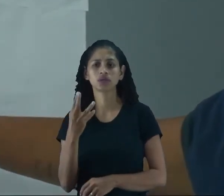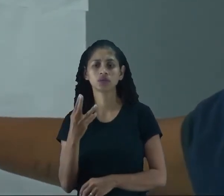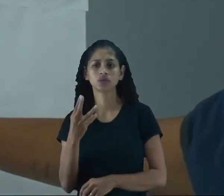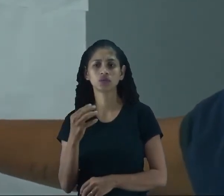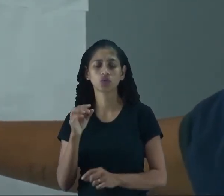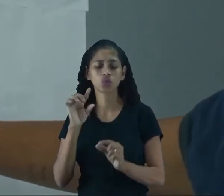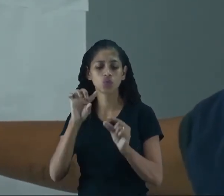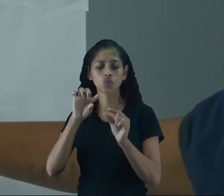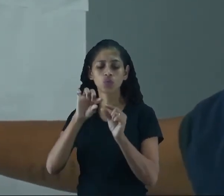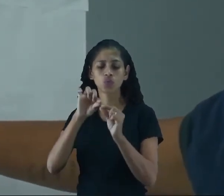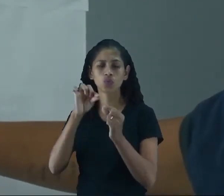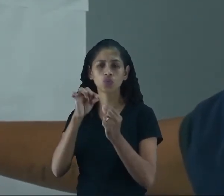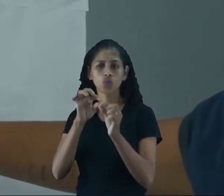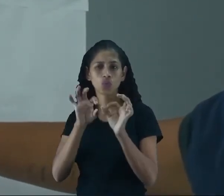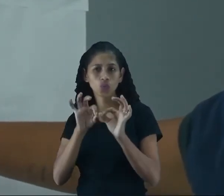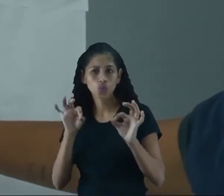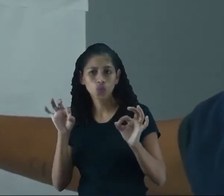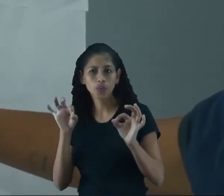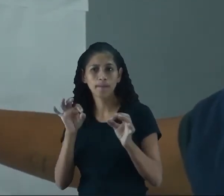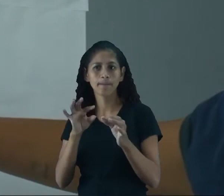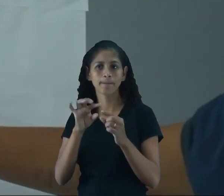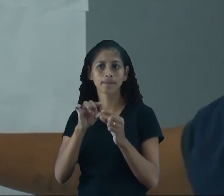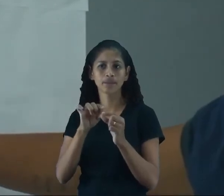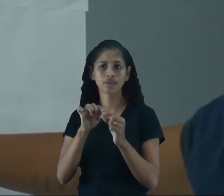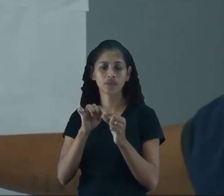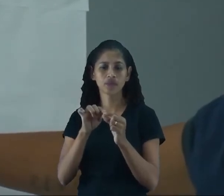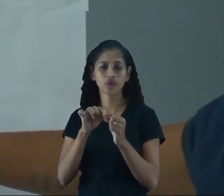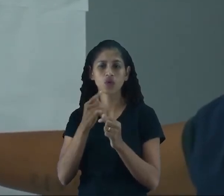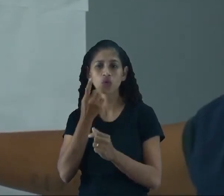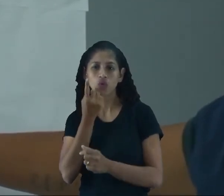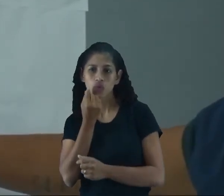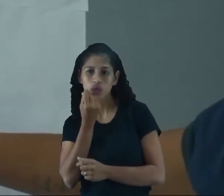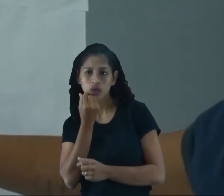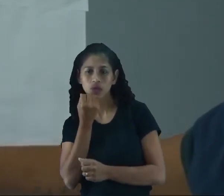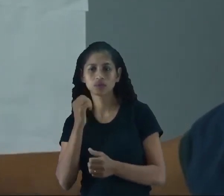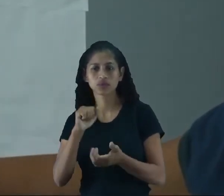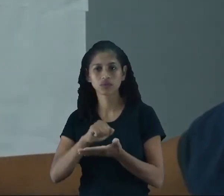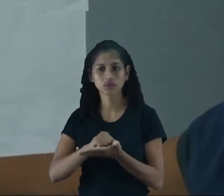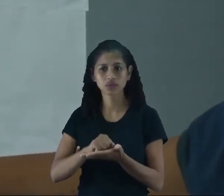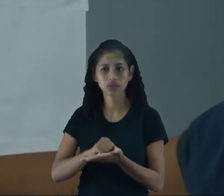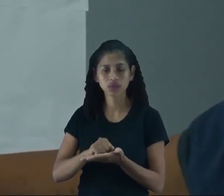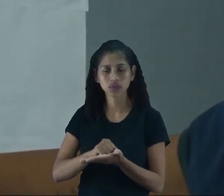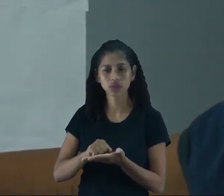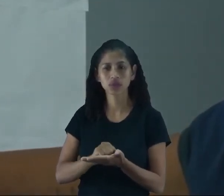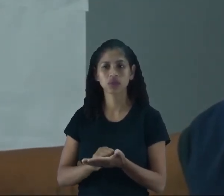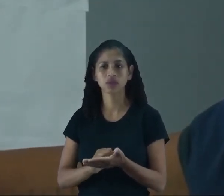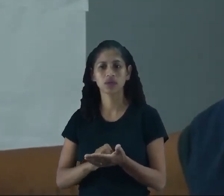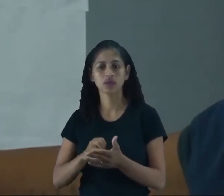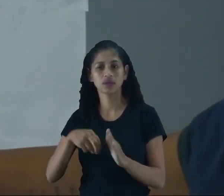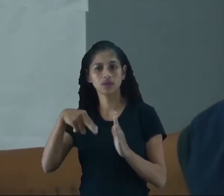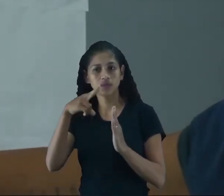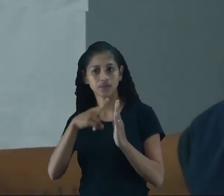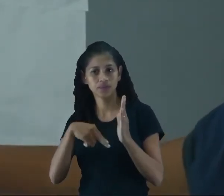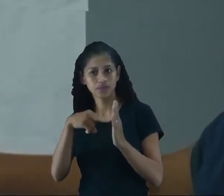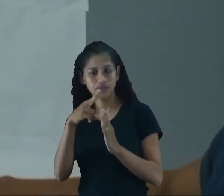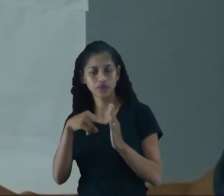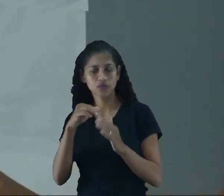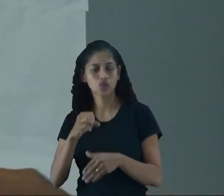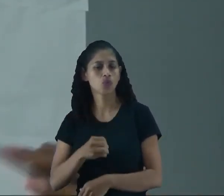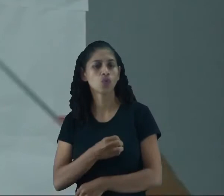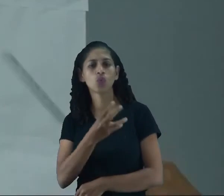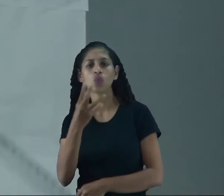depois quanto que mede o lápis, quanto que mede a borracha e quanto que mede o pincel, certo?